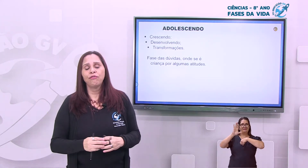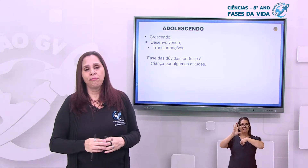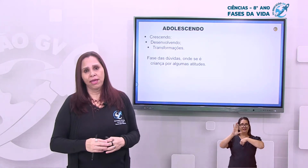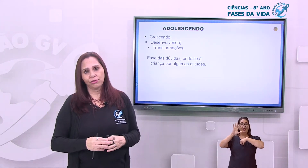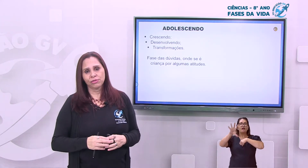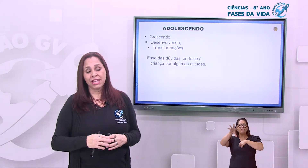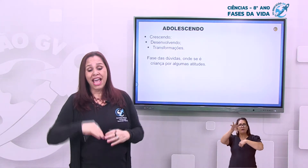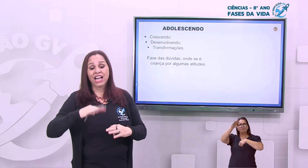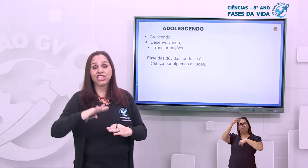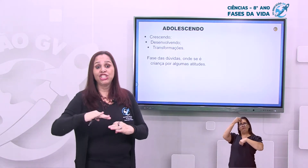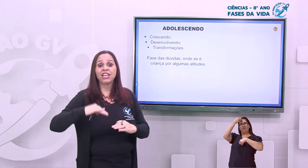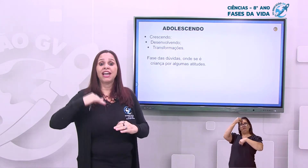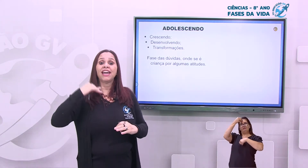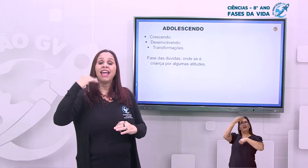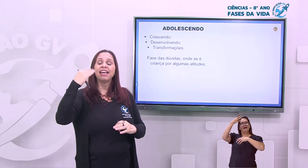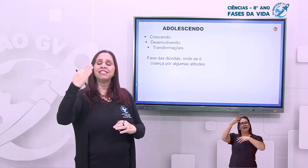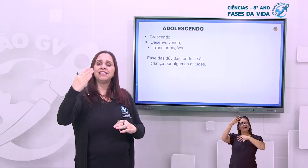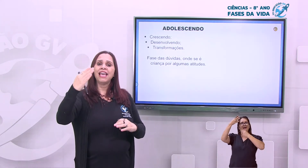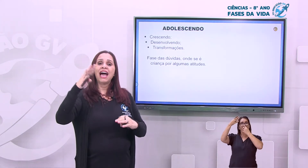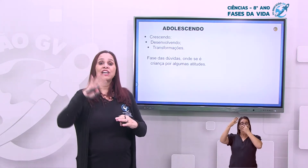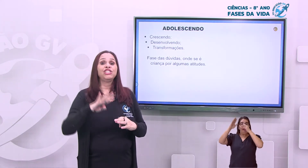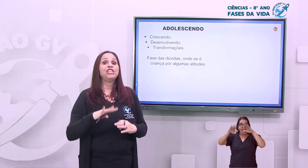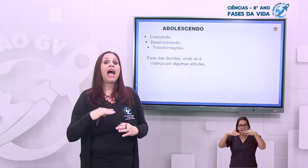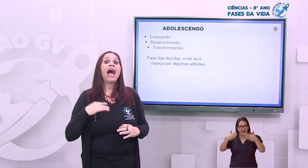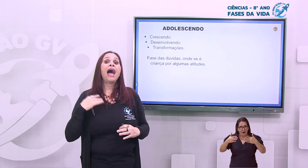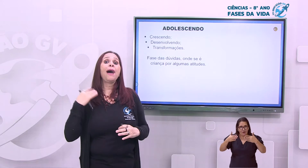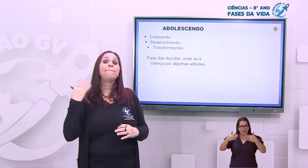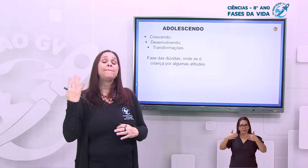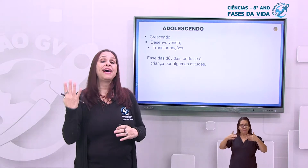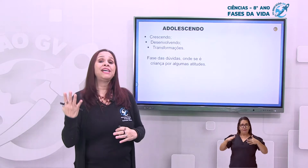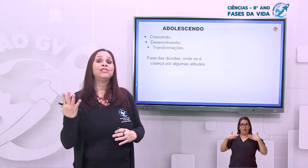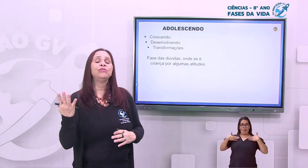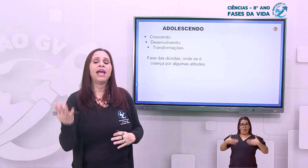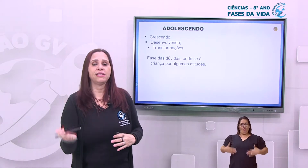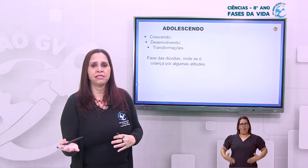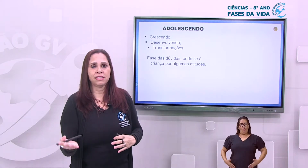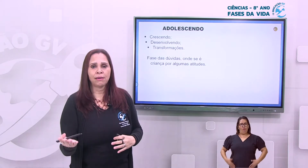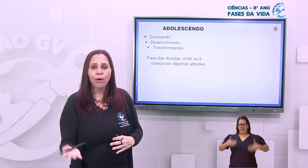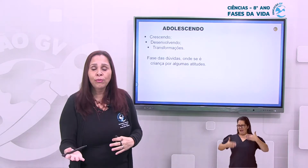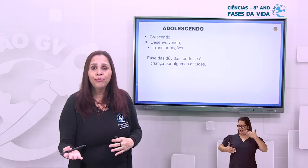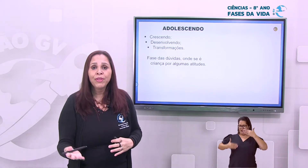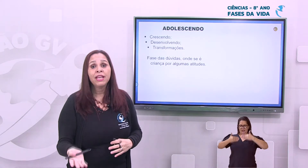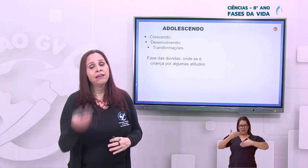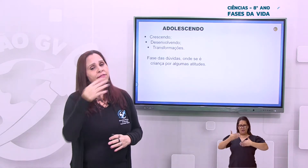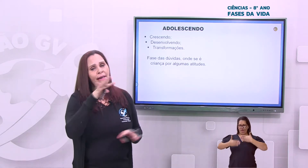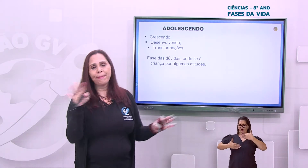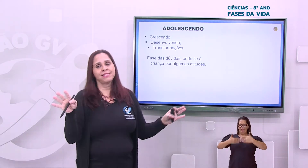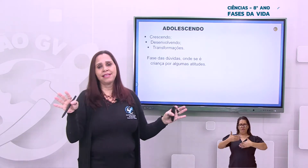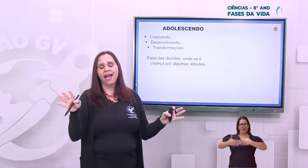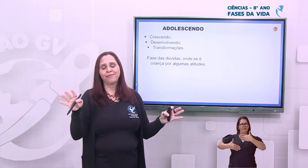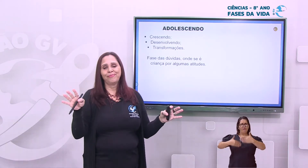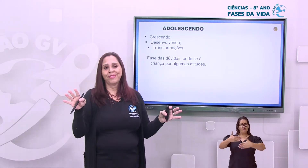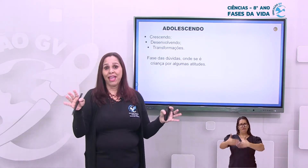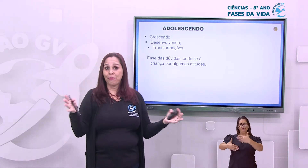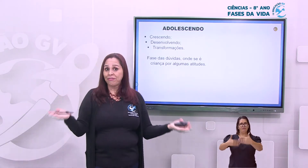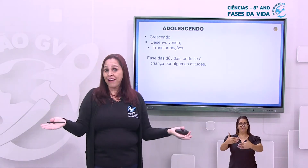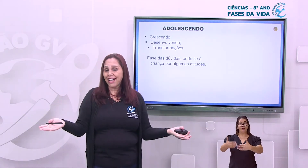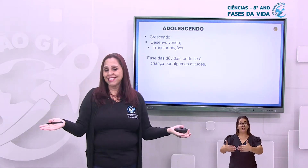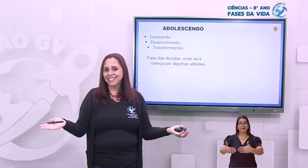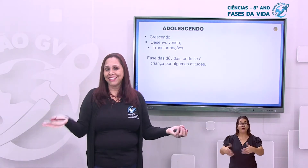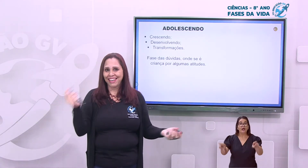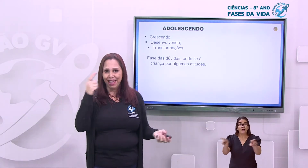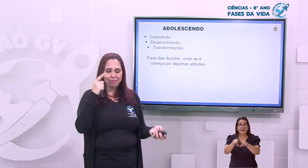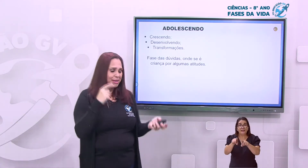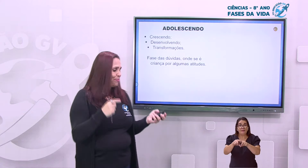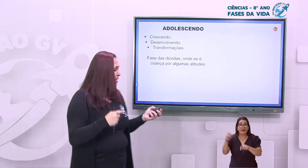desenvolvimentos. A gente cresce, a gente amadurece, tá bom? Vai passar. É uma